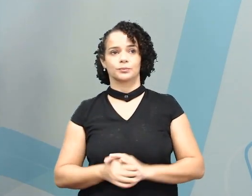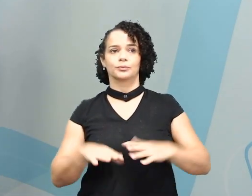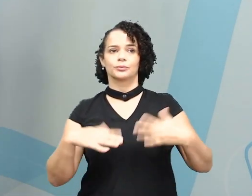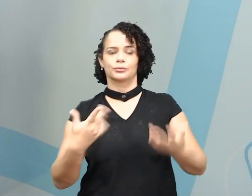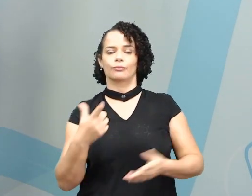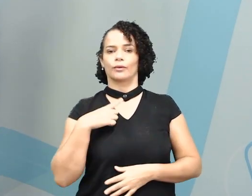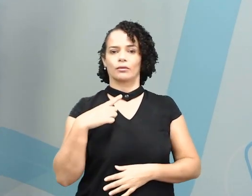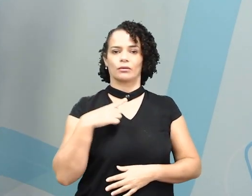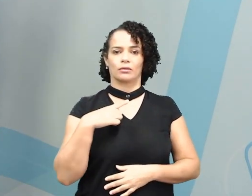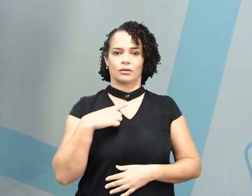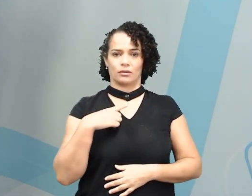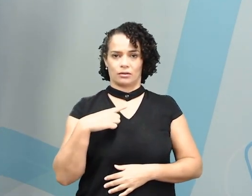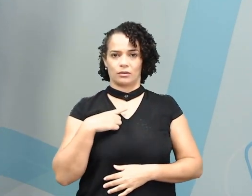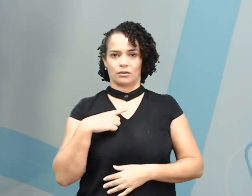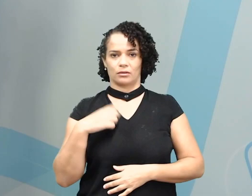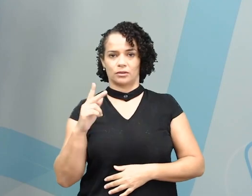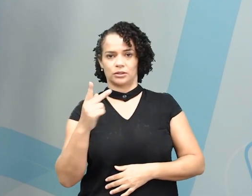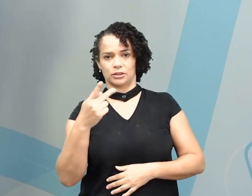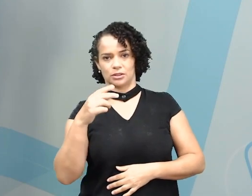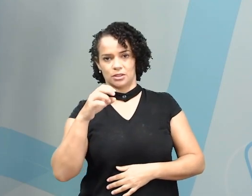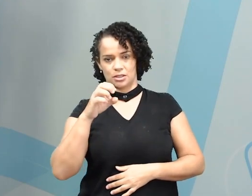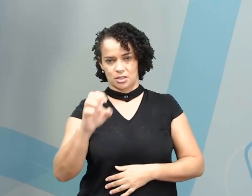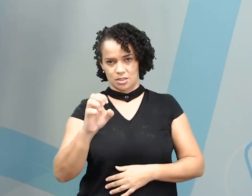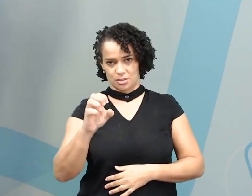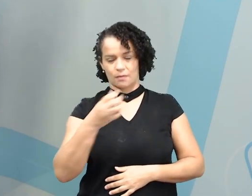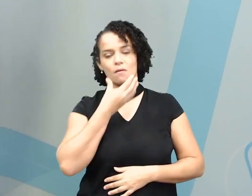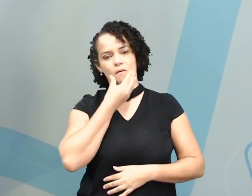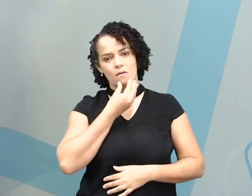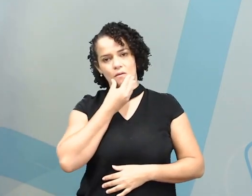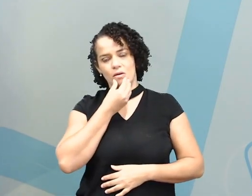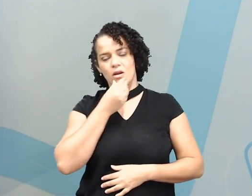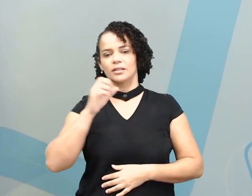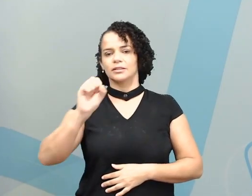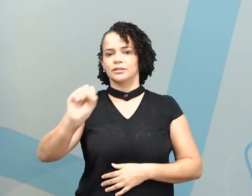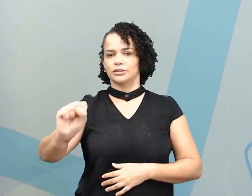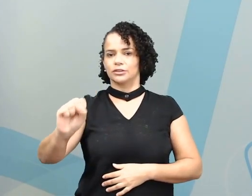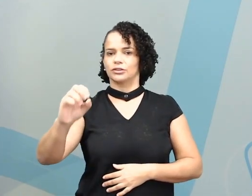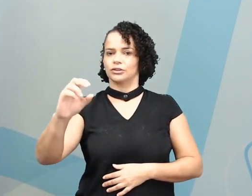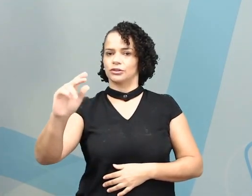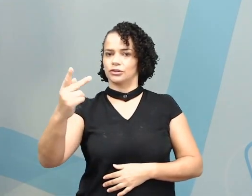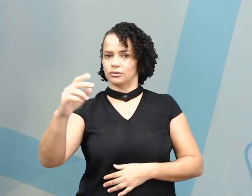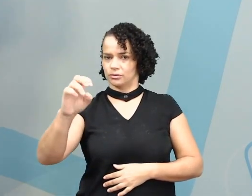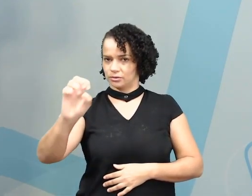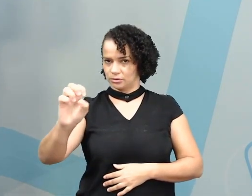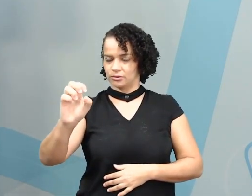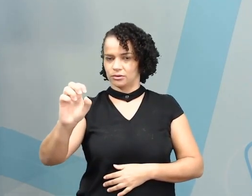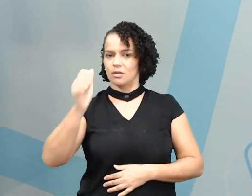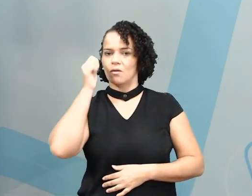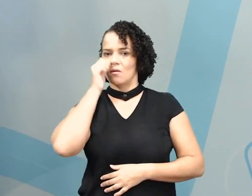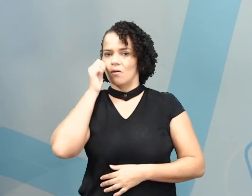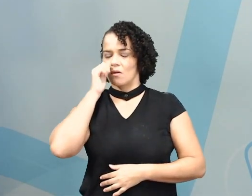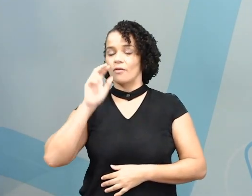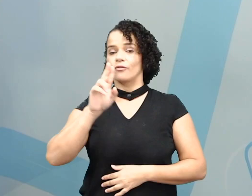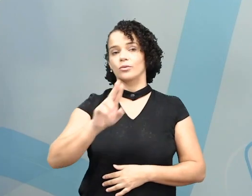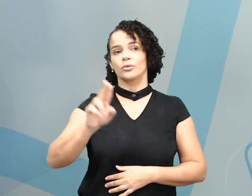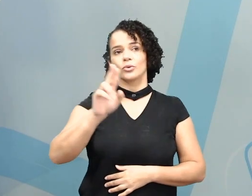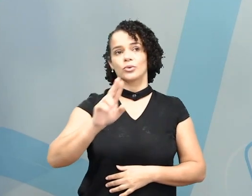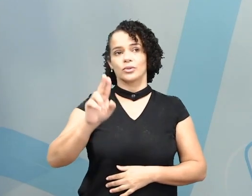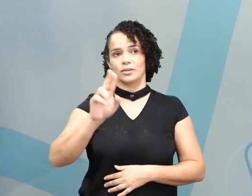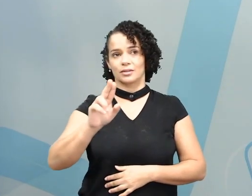eu tenho he e she, eu vou usar is. Por exemplo, he